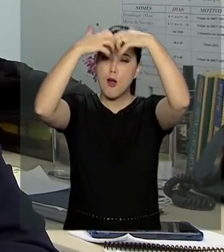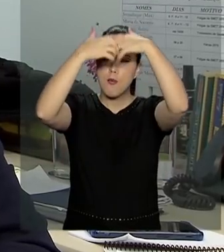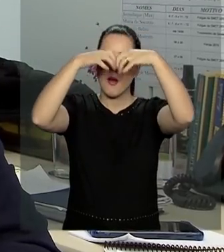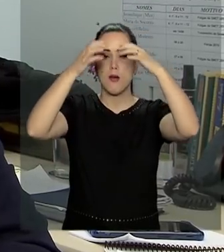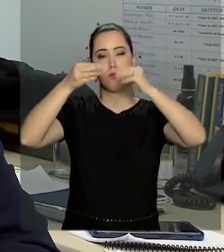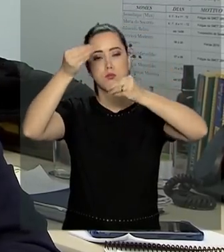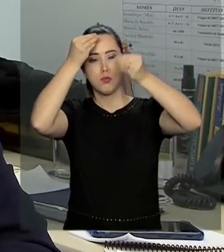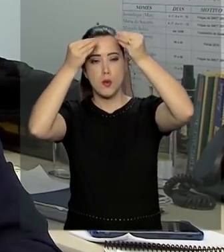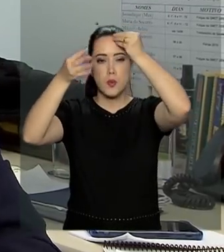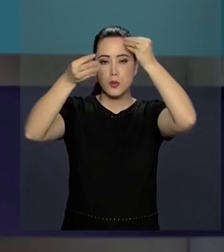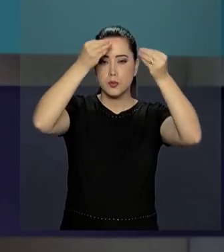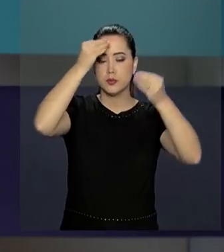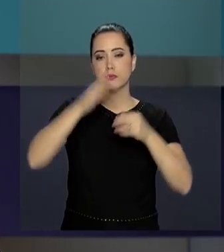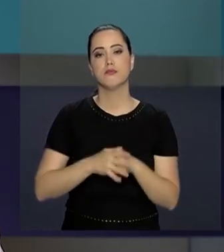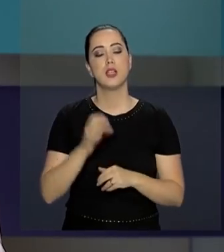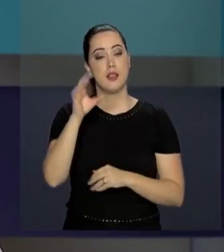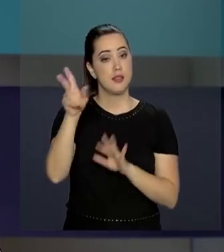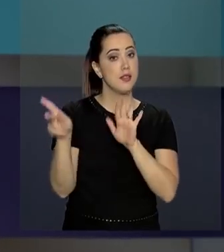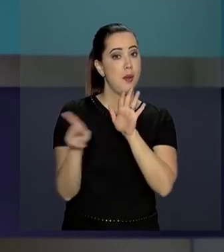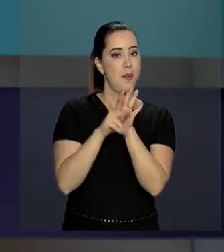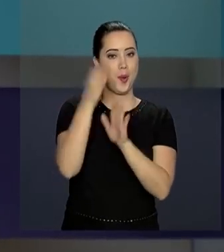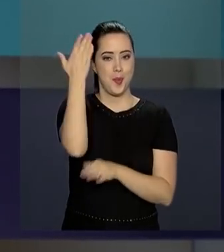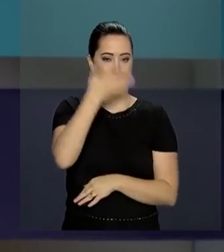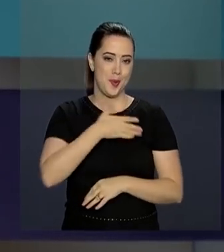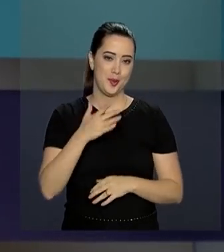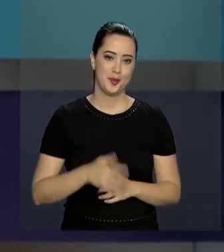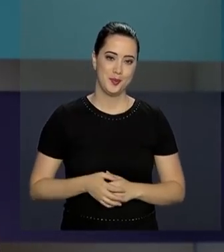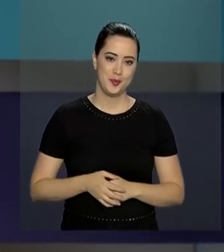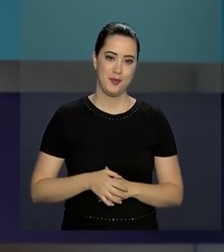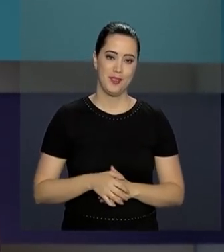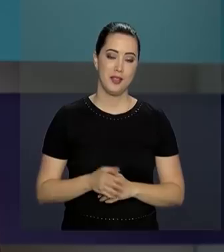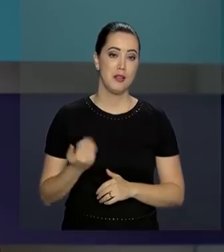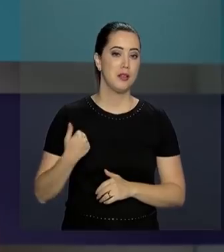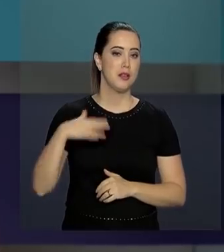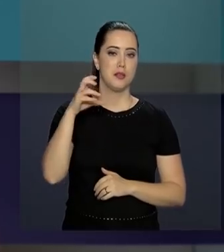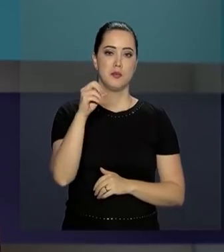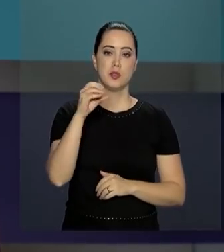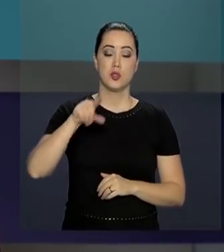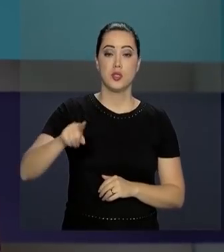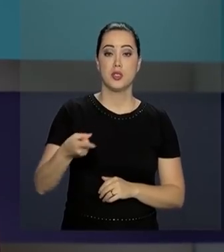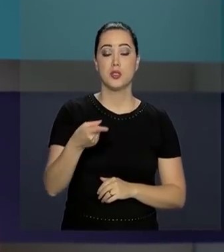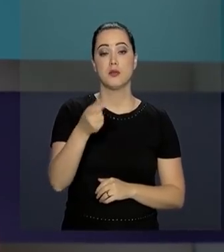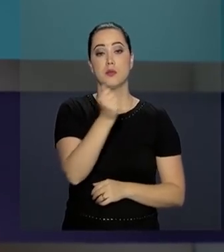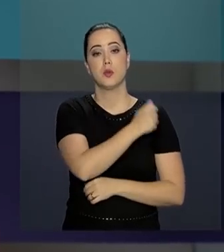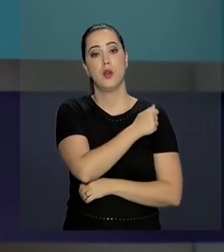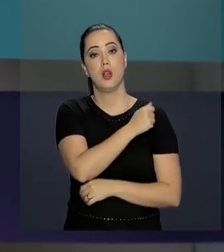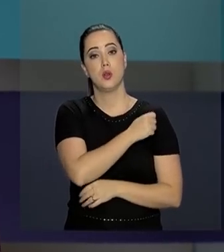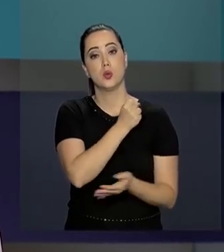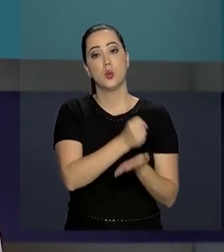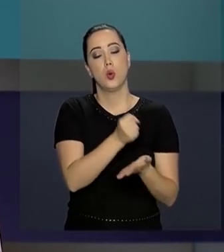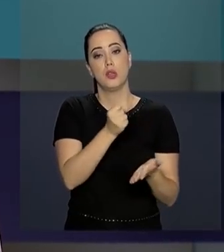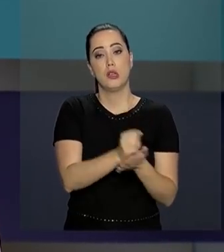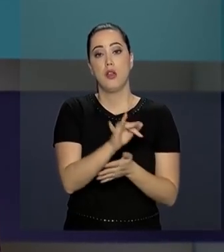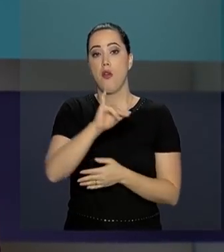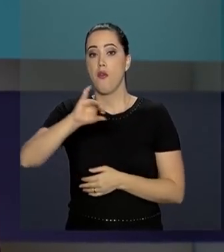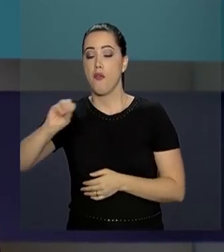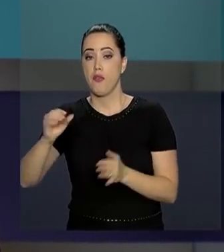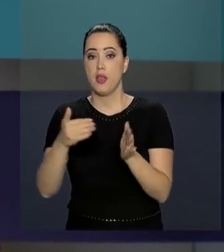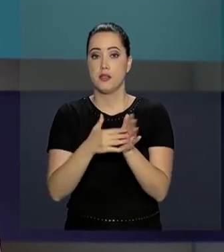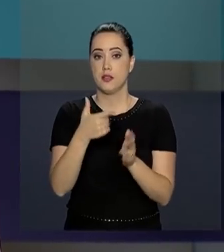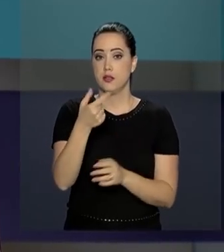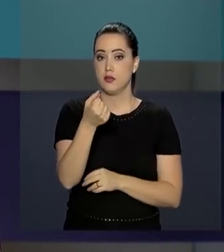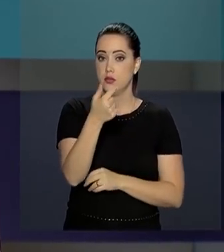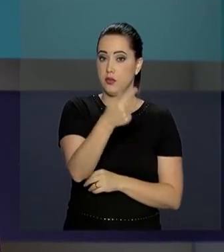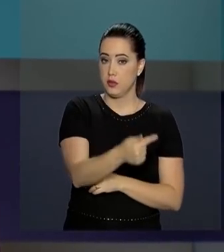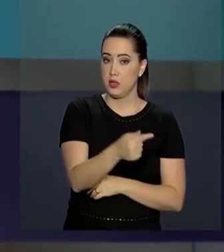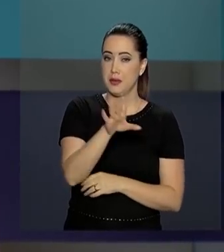a ciência é prova disso. Mais de 500 mil alunos que contrataram o FIES até 2017 e estão